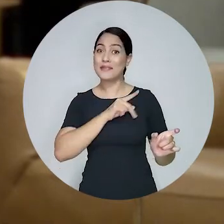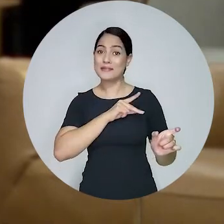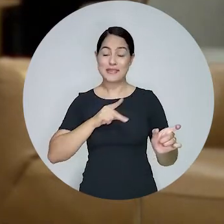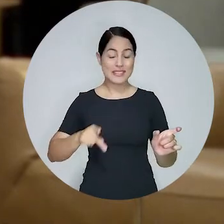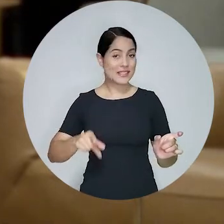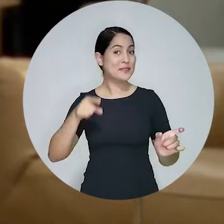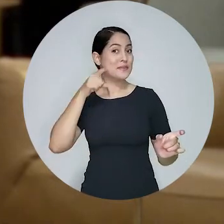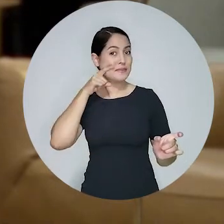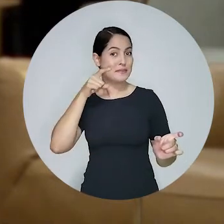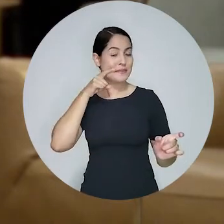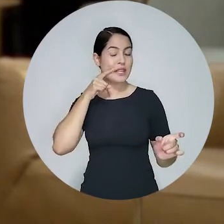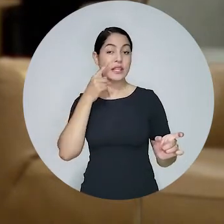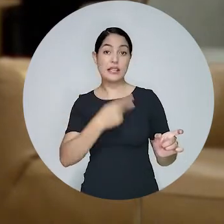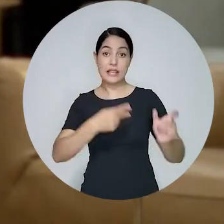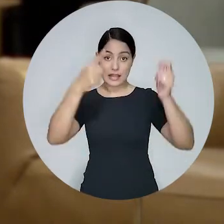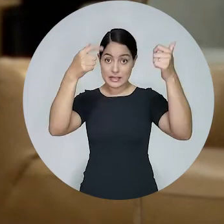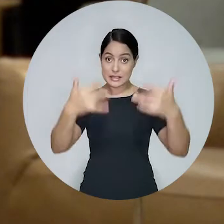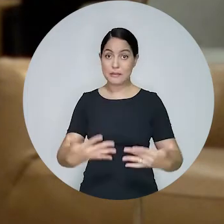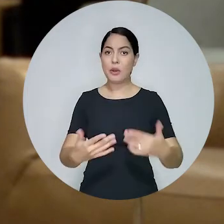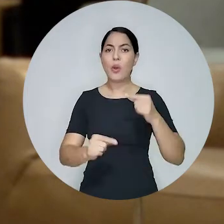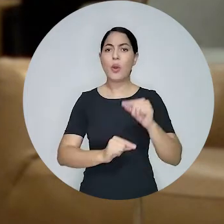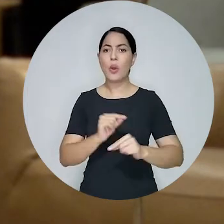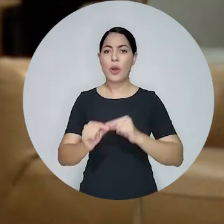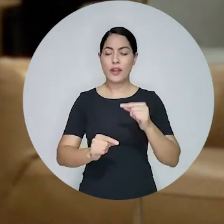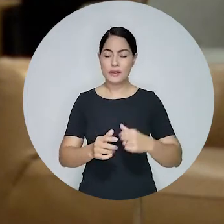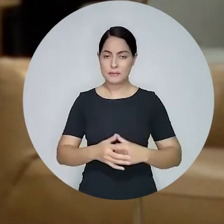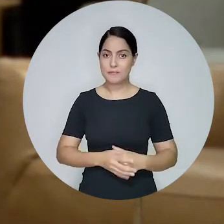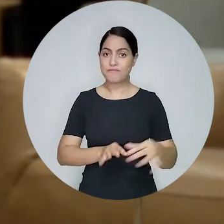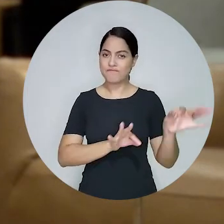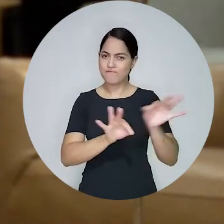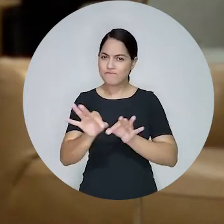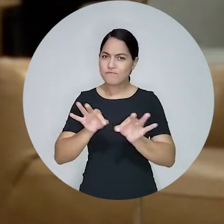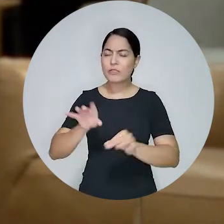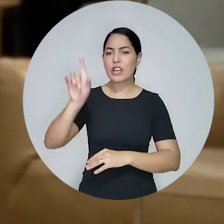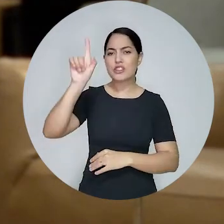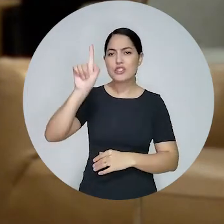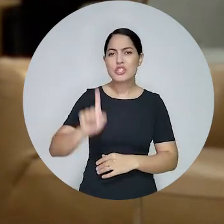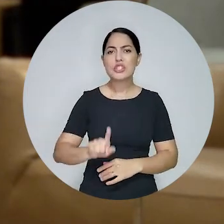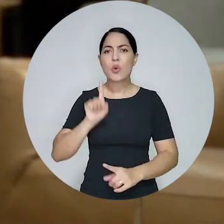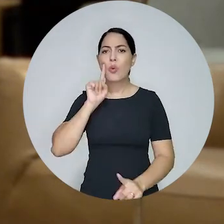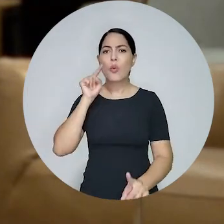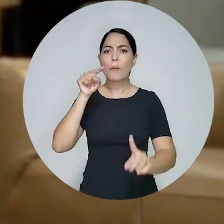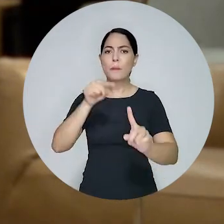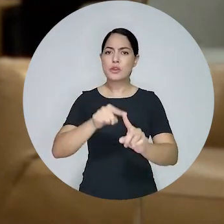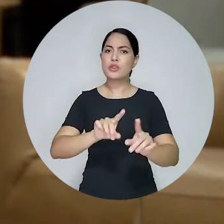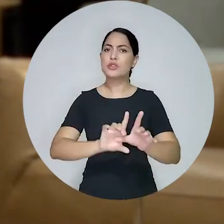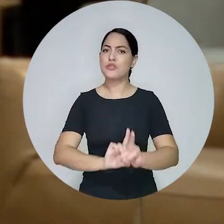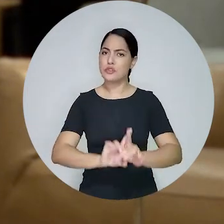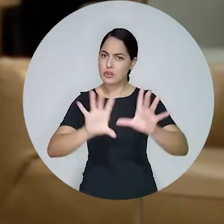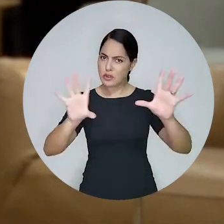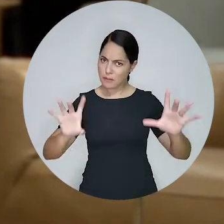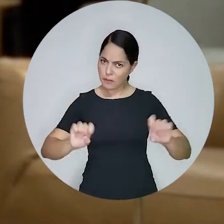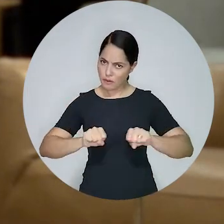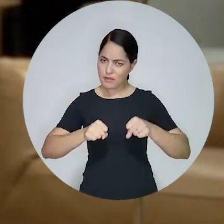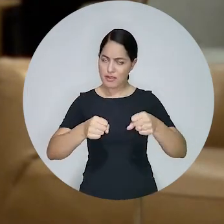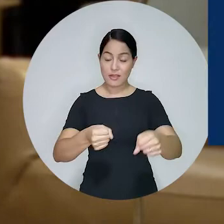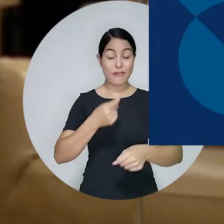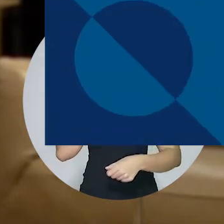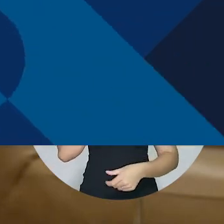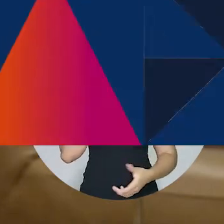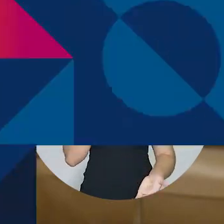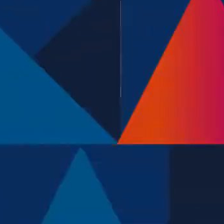planos de gestão e do compromisso em manter a ordem dos advogados do Brasil alinhada à defesa da democracia.